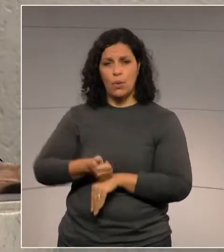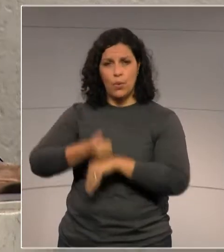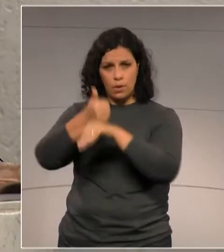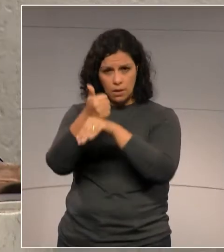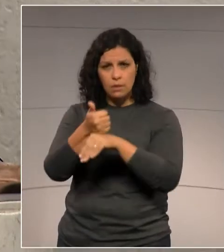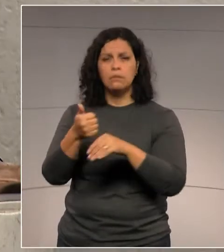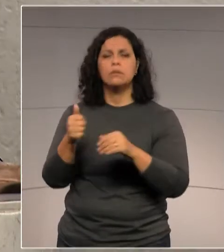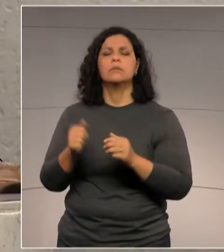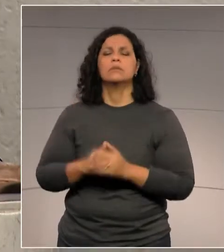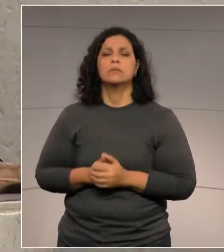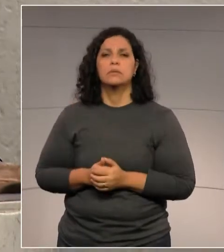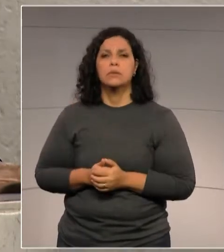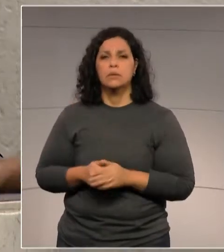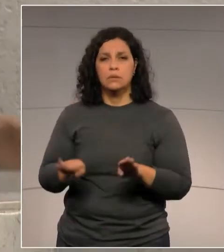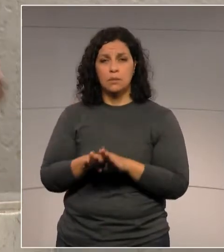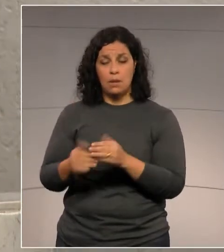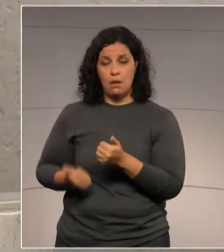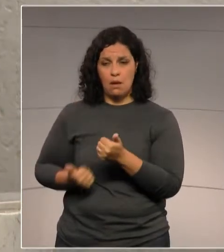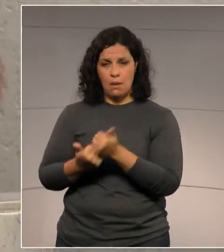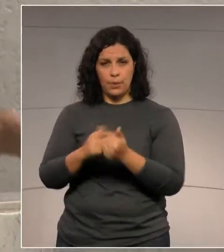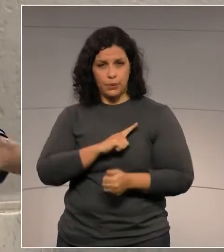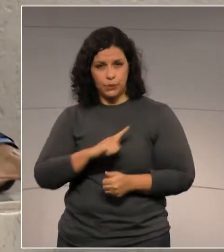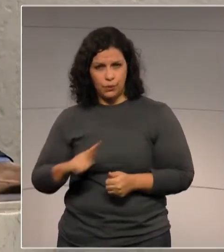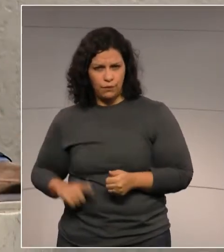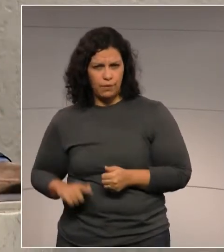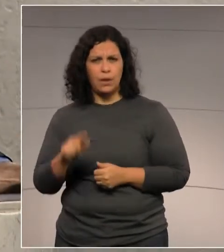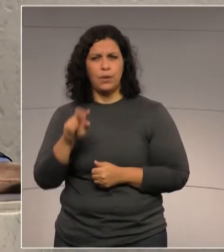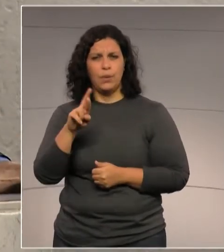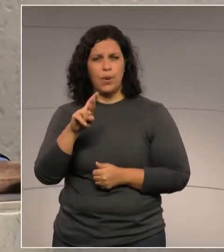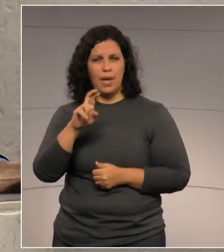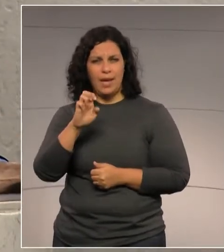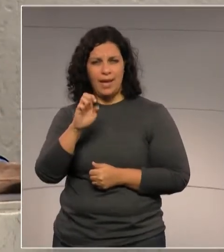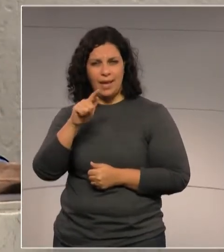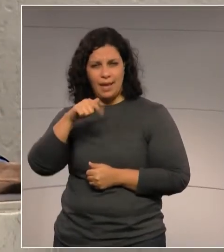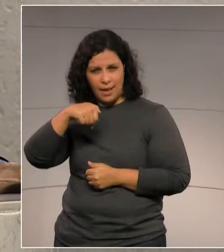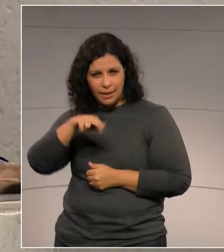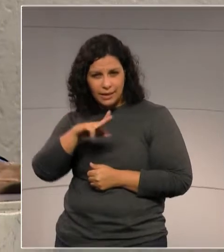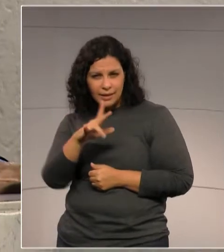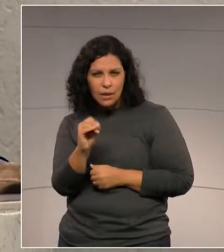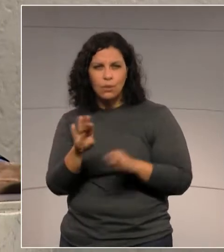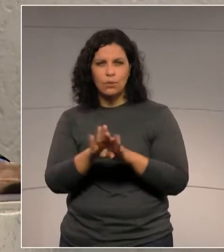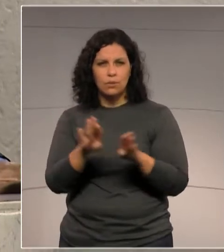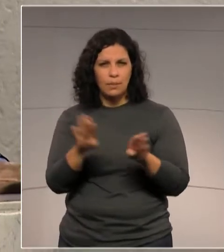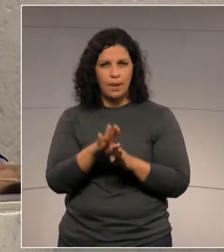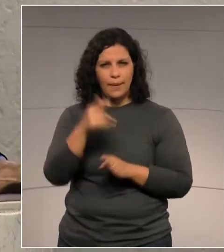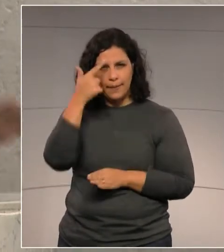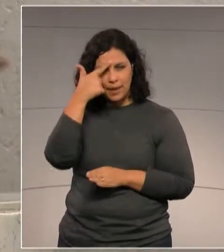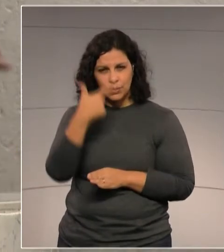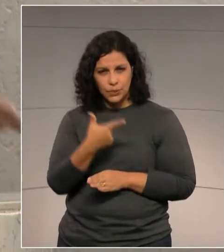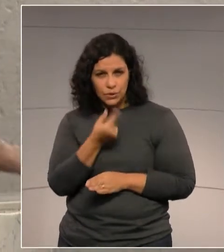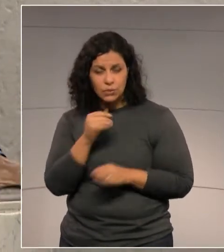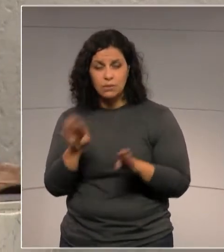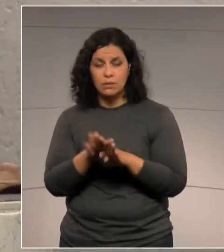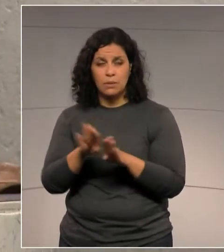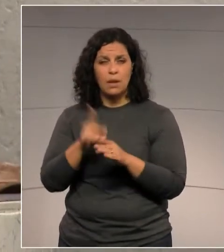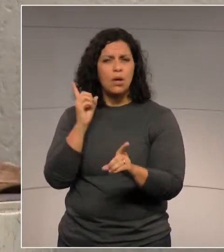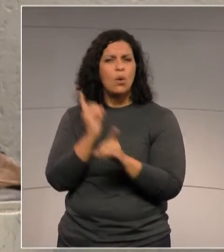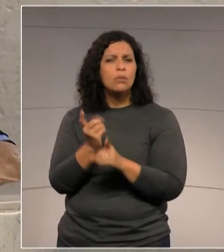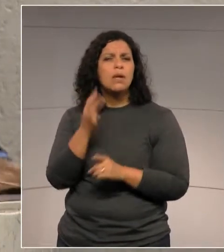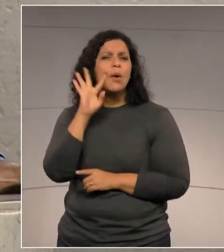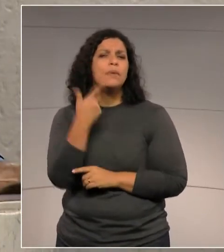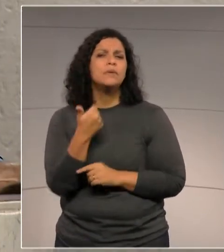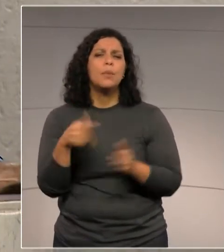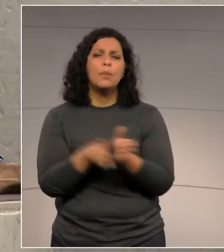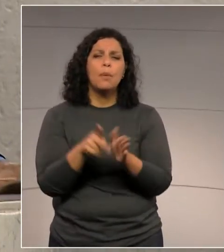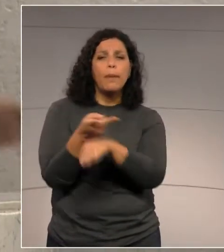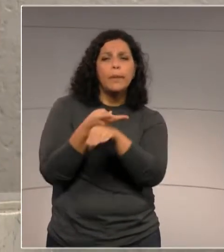dos governos aqui, tanto o Requião quanto o governo Richa, de tentar sempre encontrar uma solução